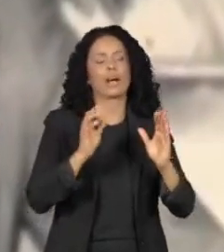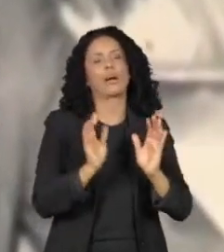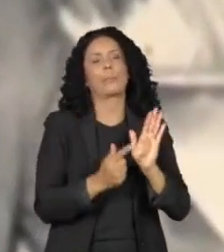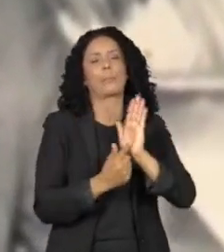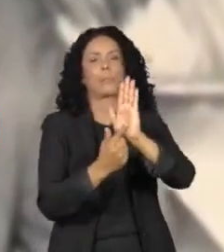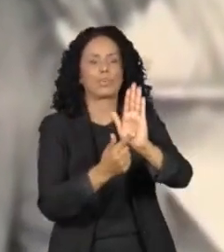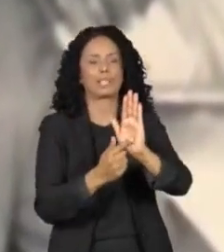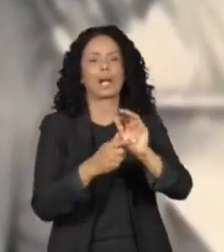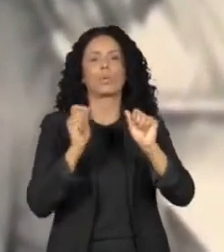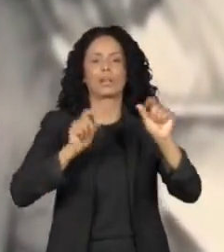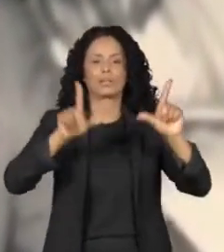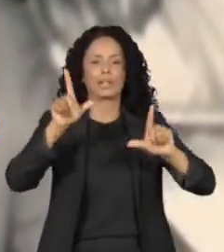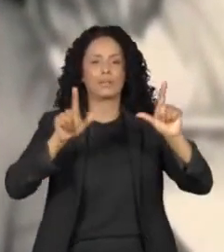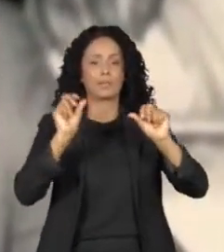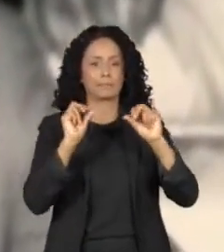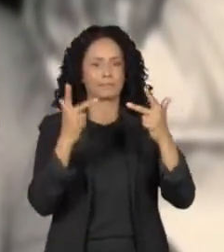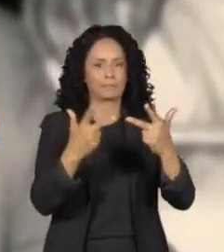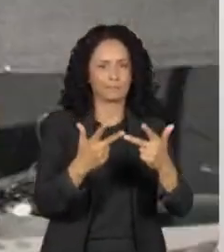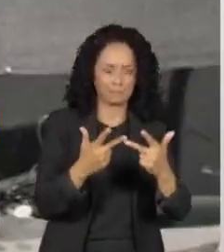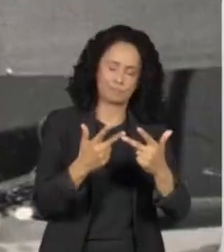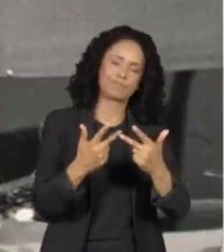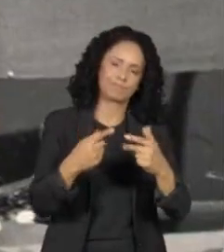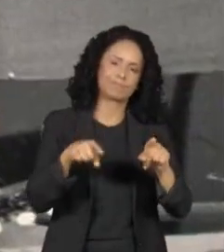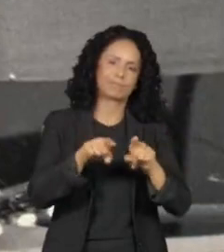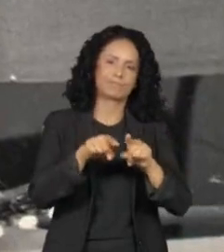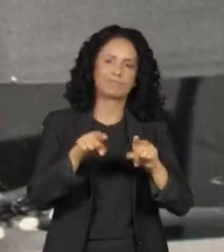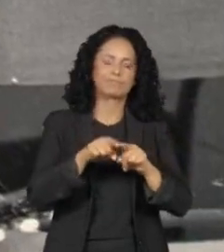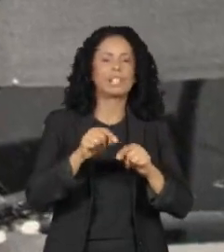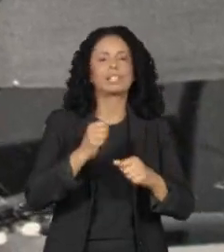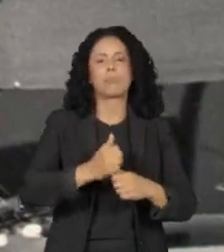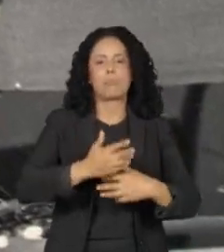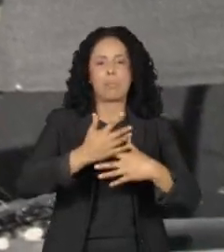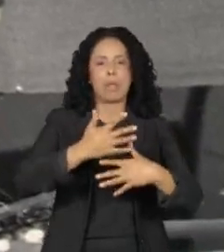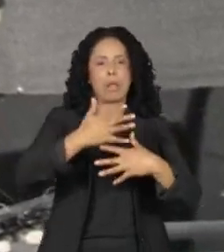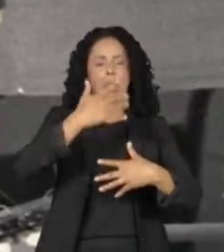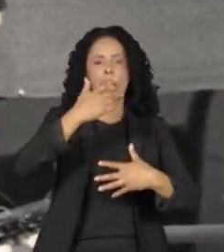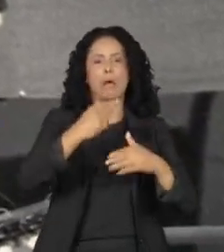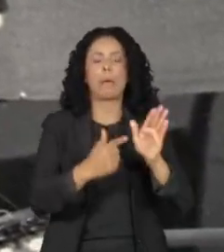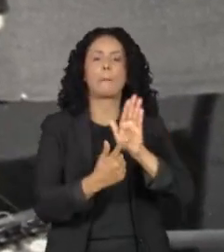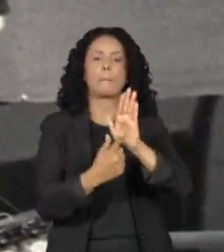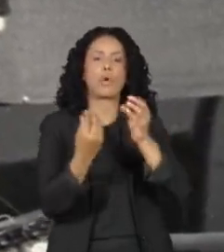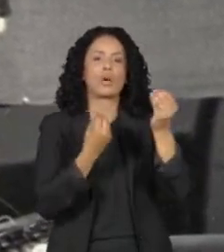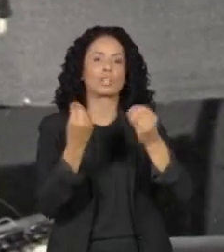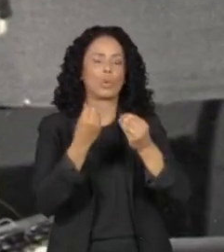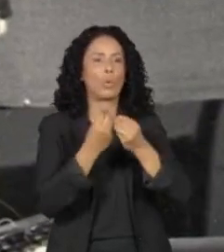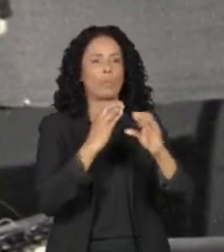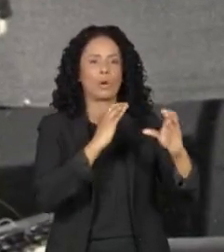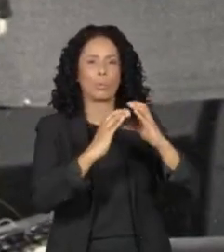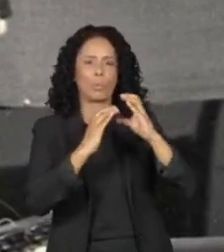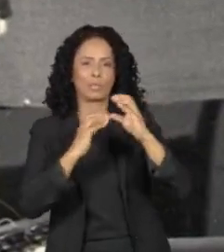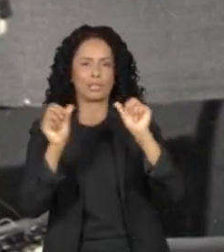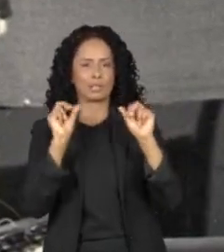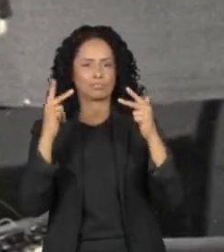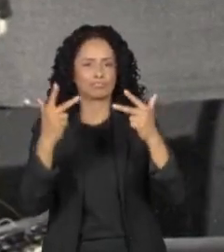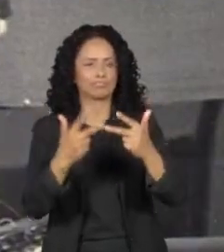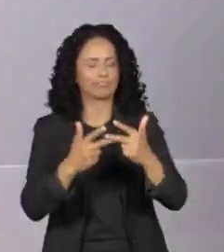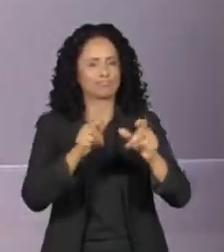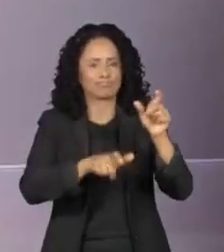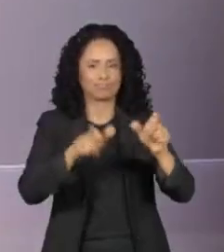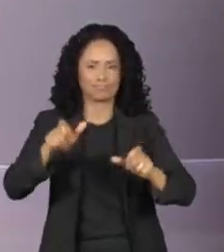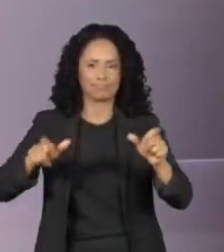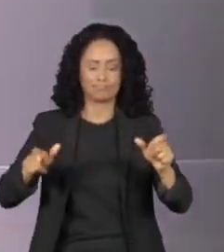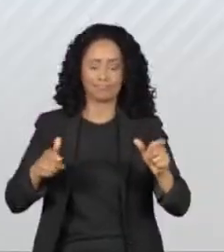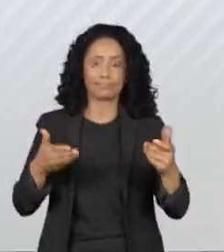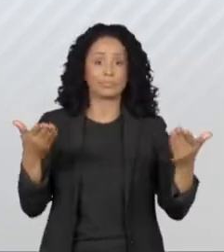plataforma multimídia que faz a comunicação direta entre o cidadão e a Casa Legislativa. A